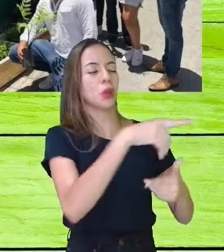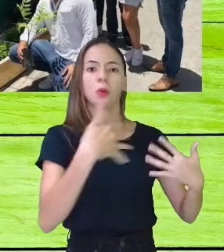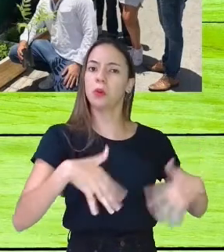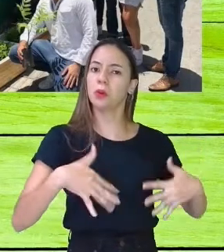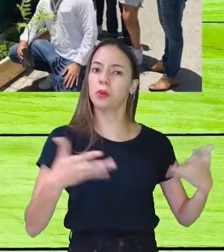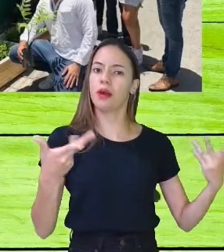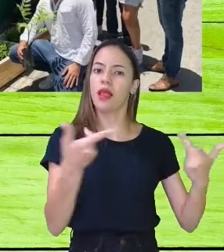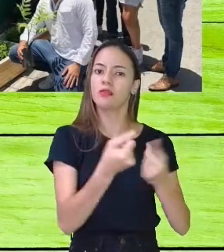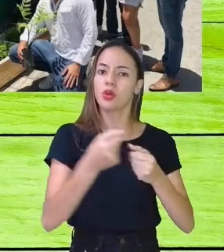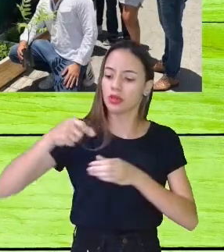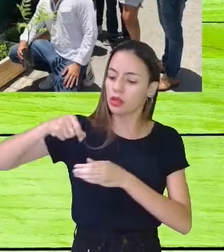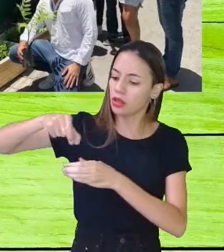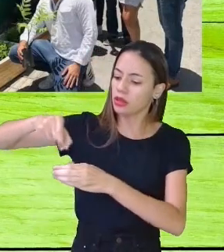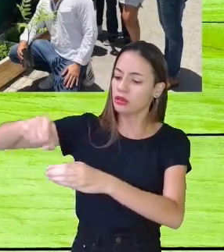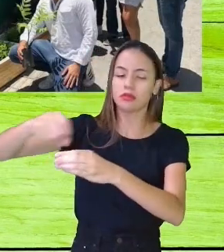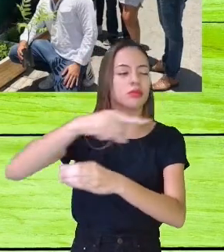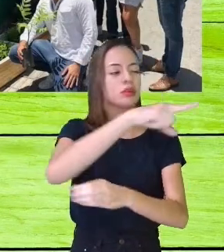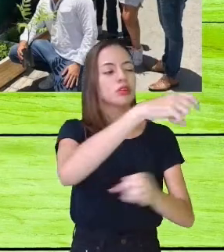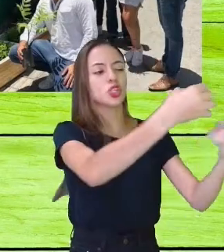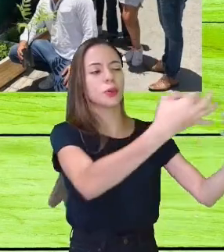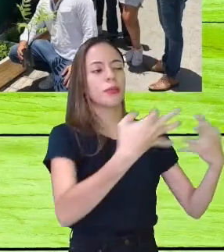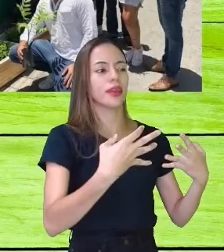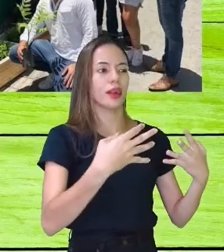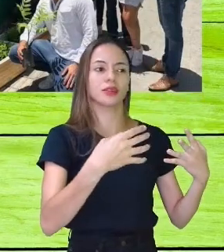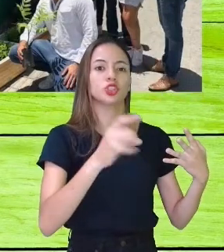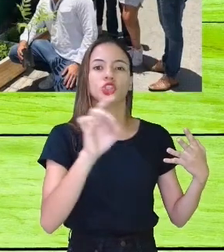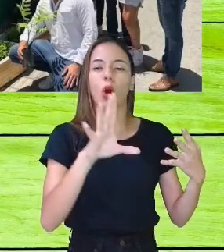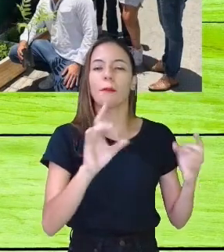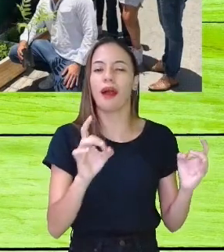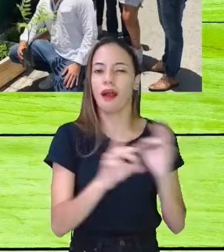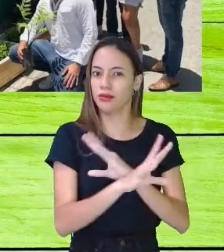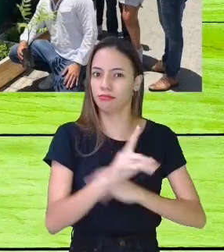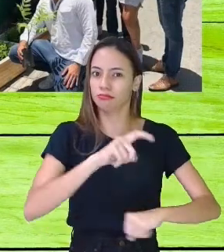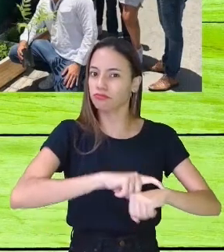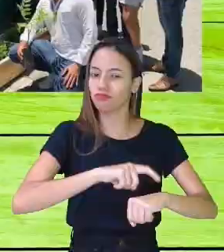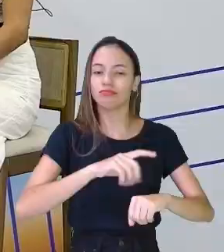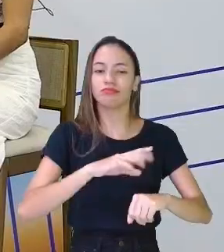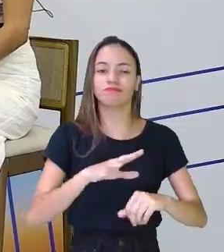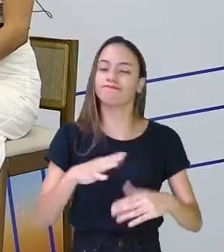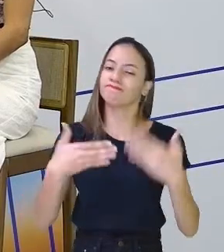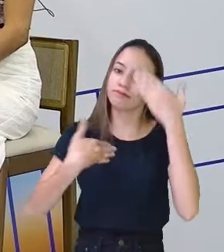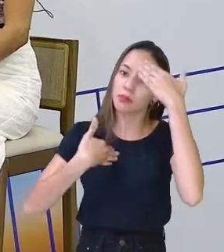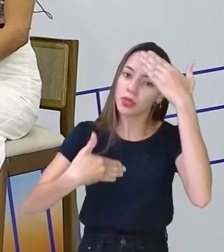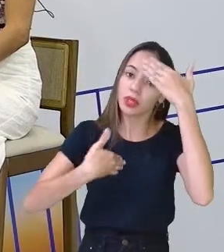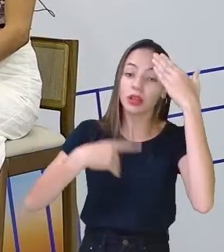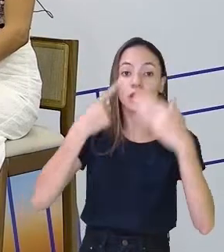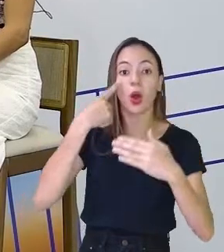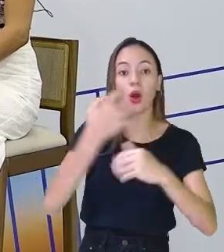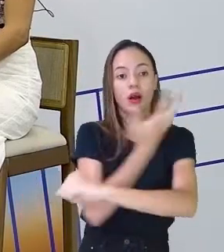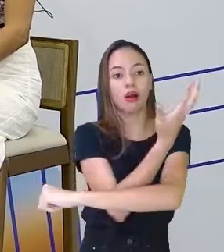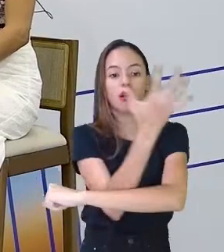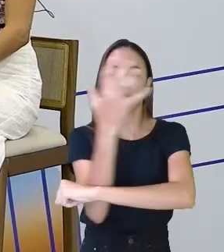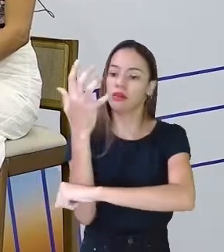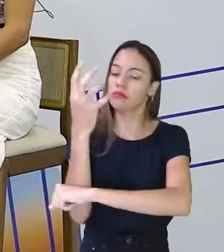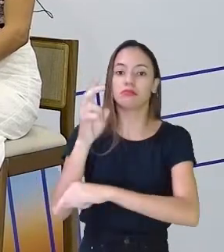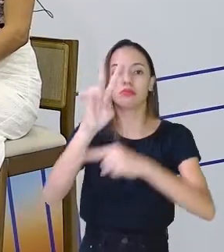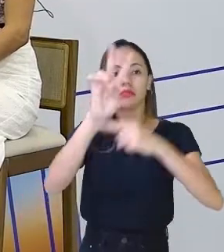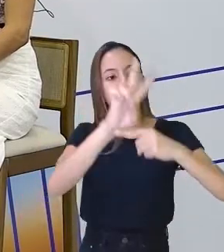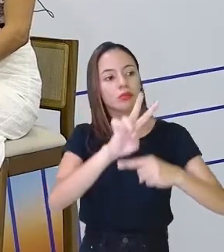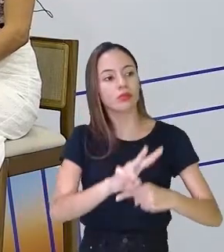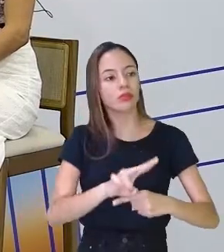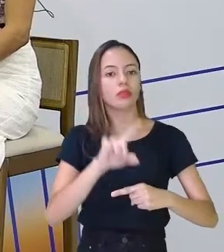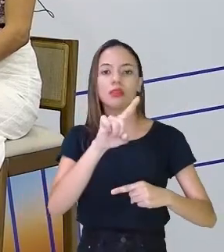plantio. Fala só mais um pouquinho para a concluir. Obrigado. Cuidar do meio ambiente é